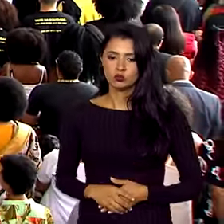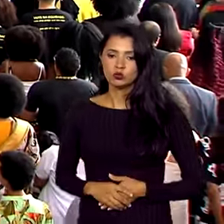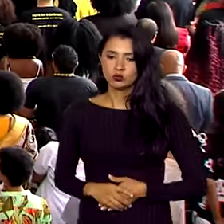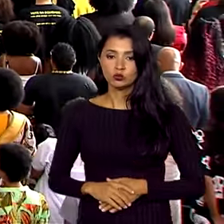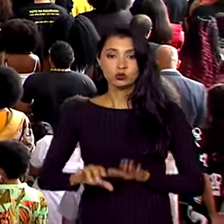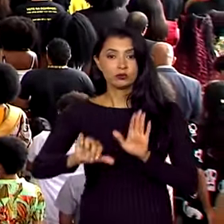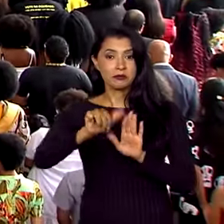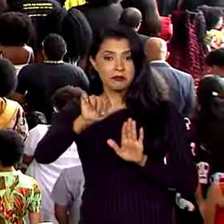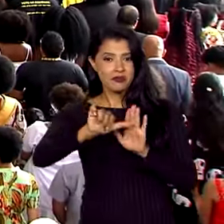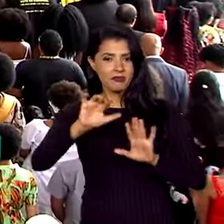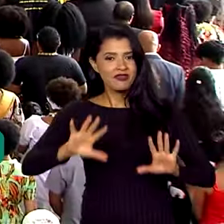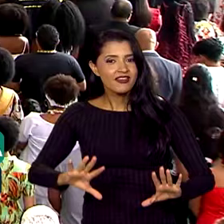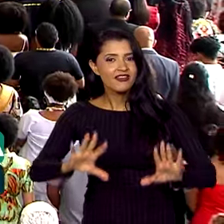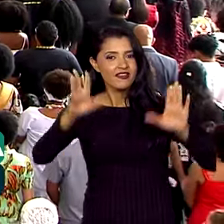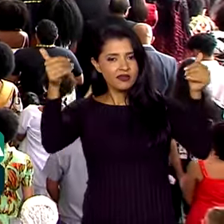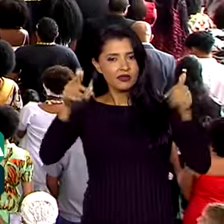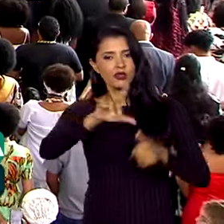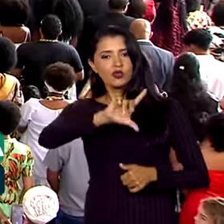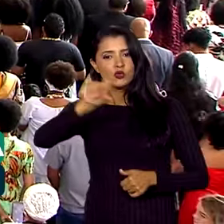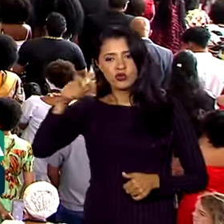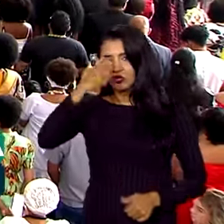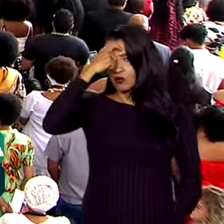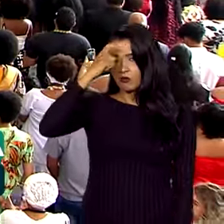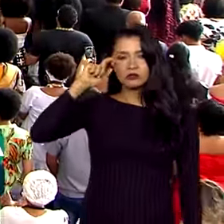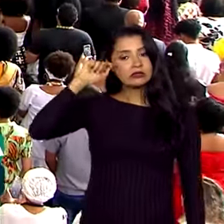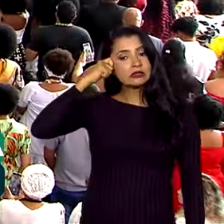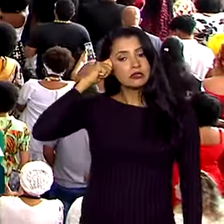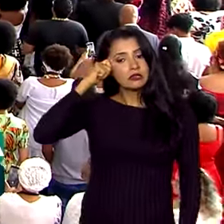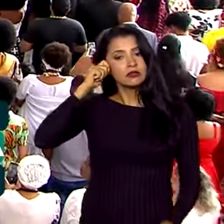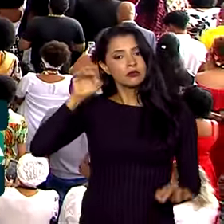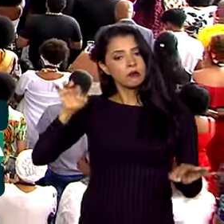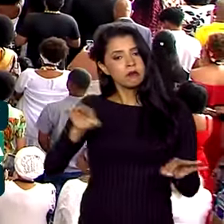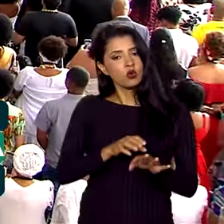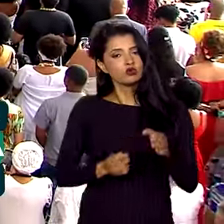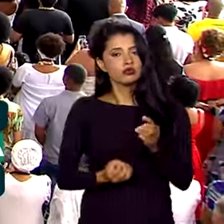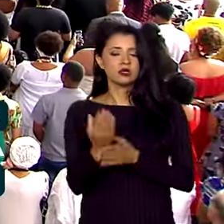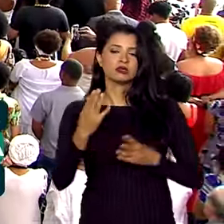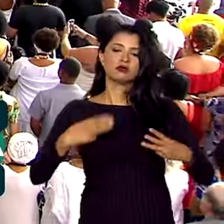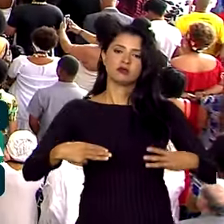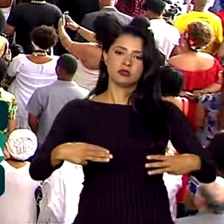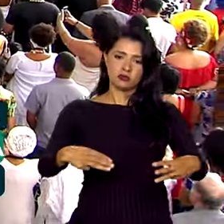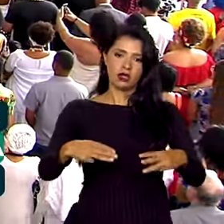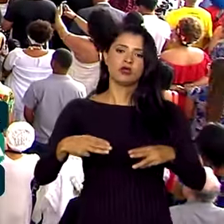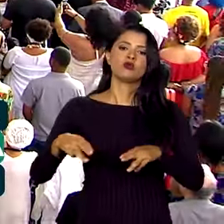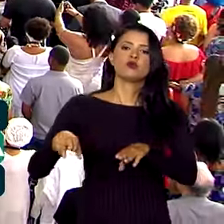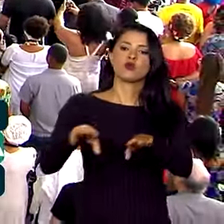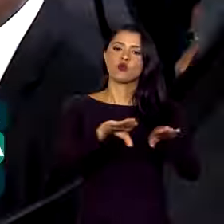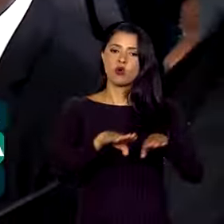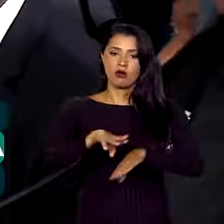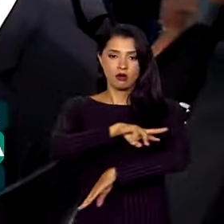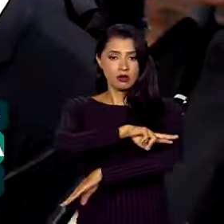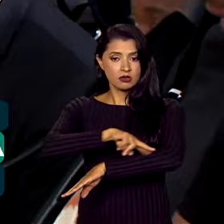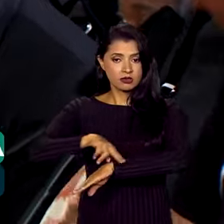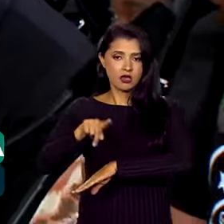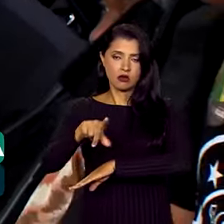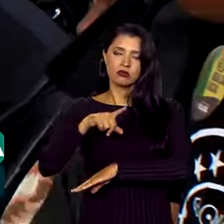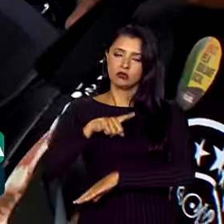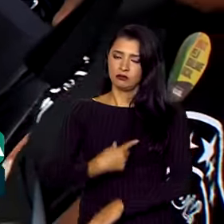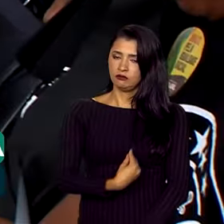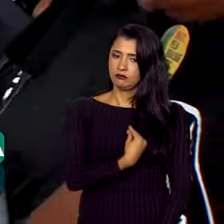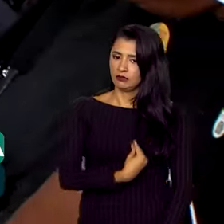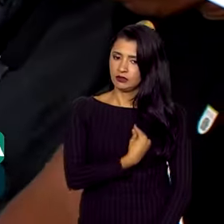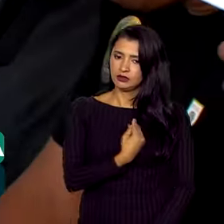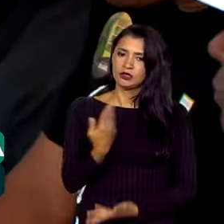A primeira celebração do Dia da Consciência Negra, após a recriação do Ministério da Igualdade Racial, contou com a